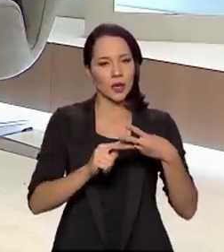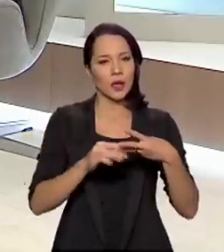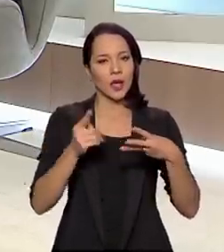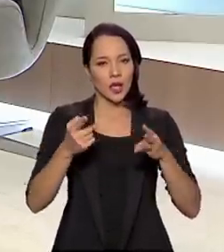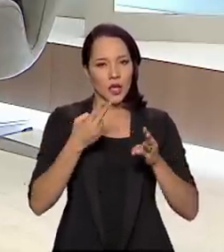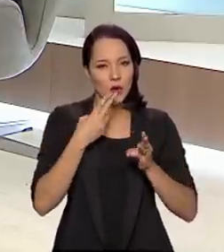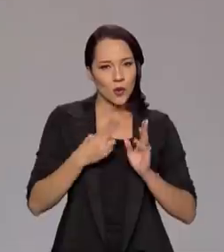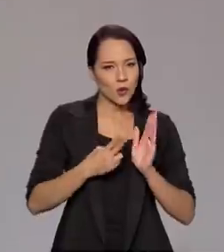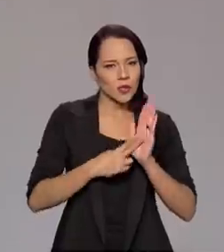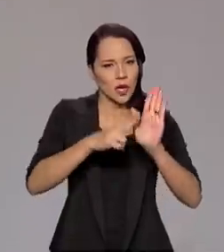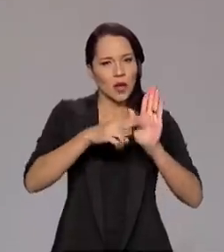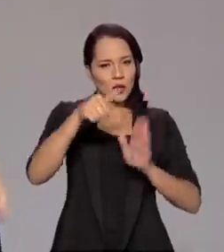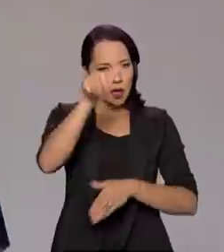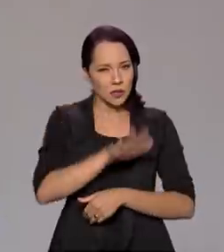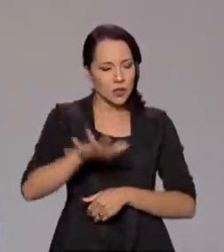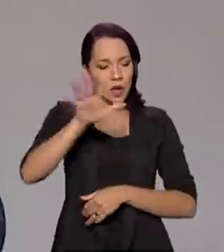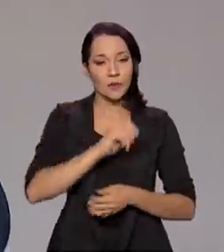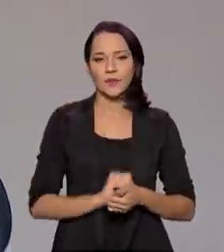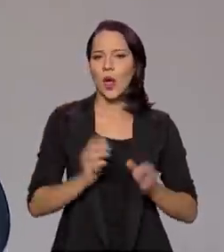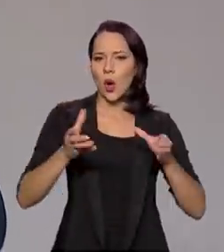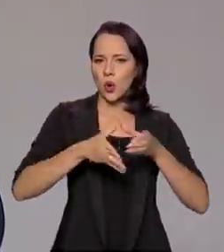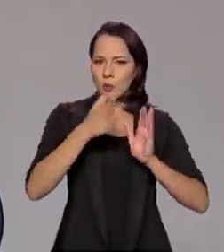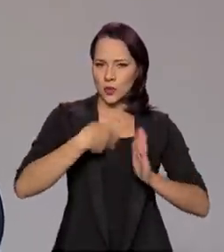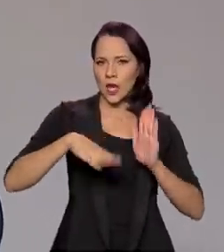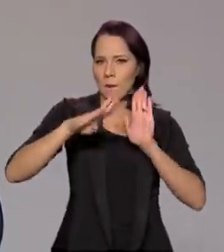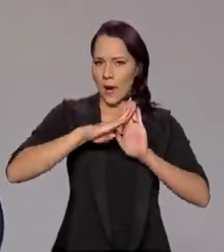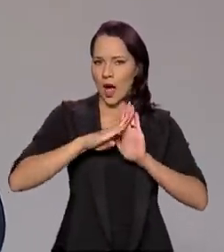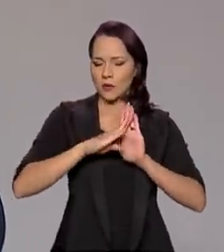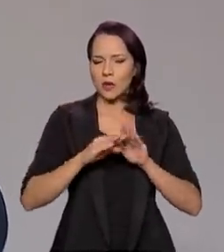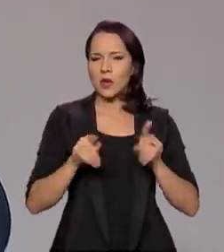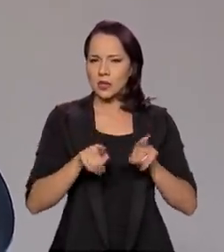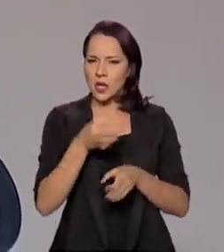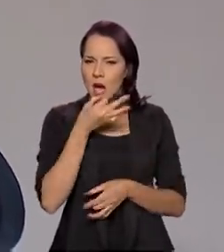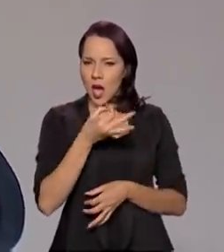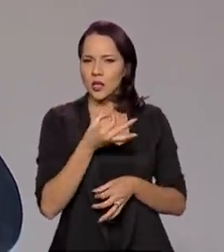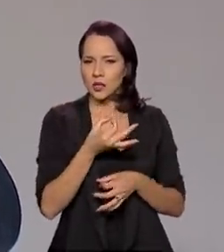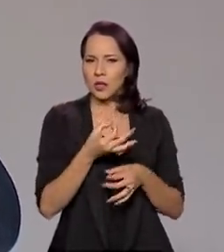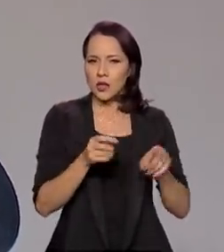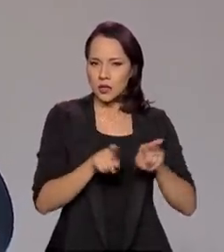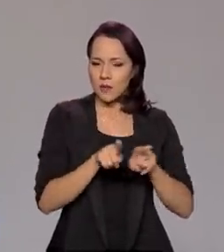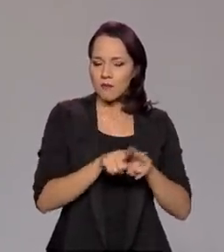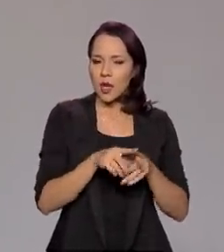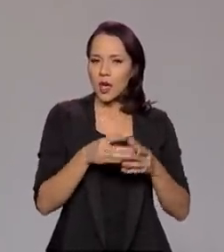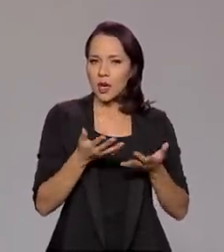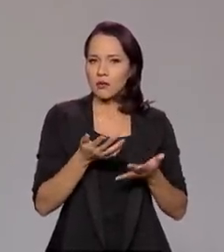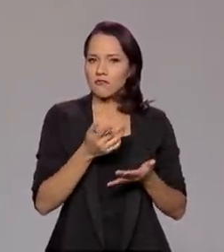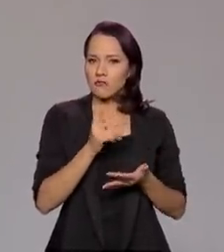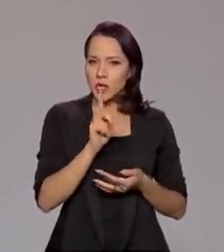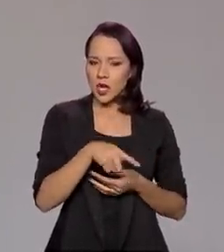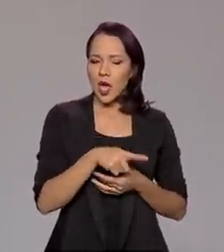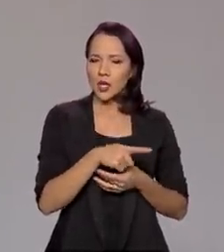selo nacional. As Forças Armadas também, o senhor considera que seria um símbolo que se